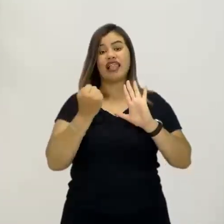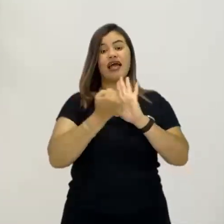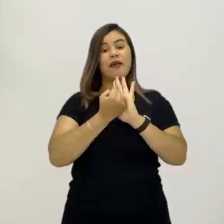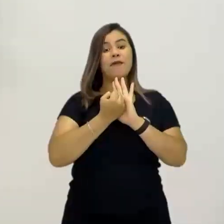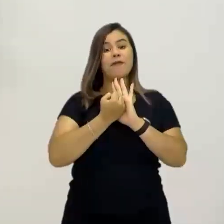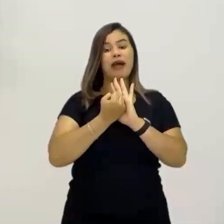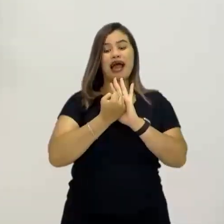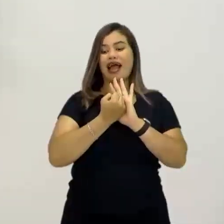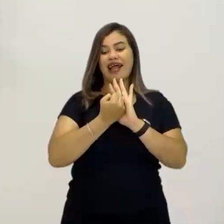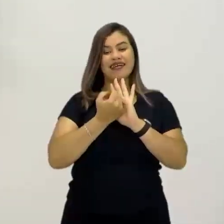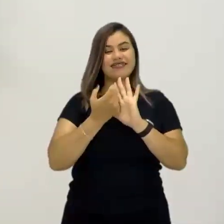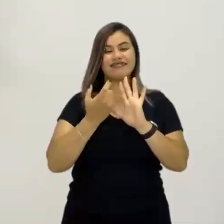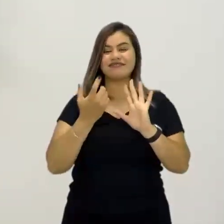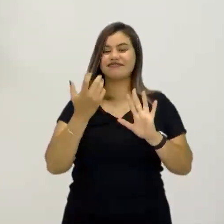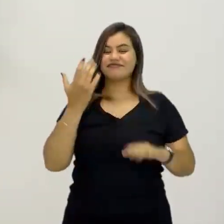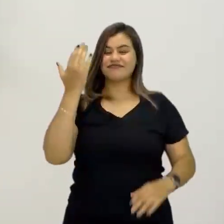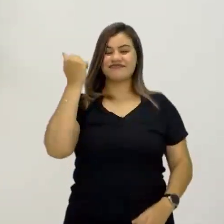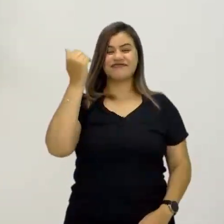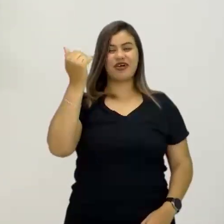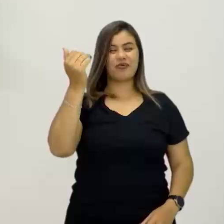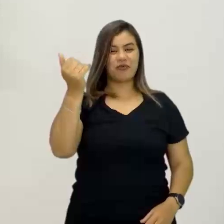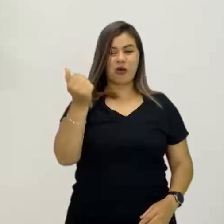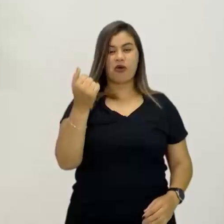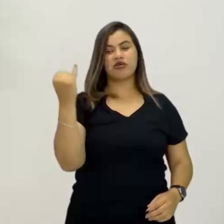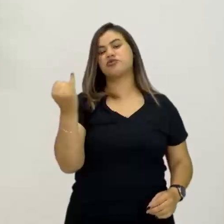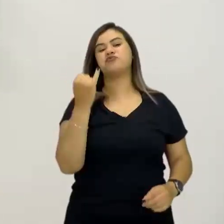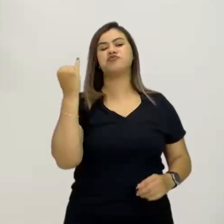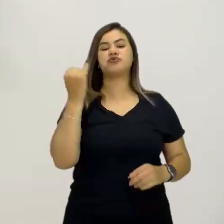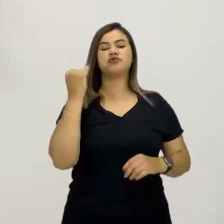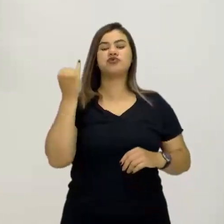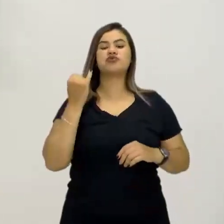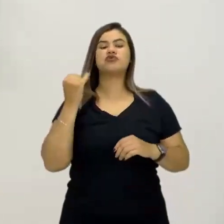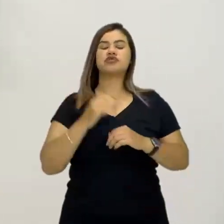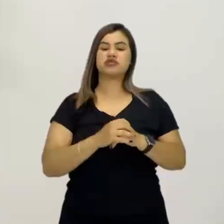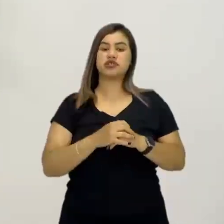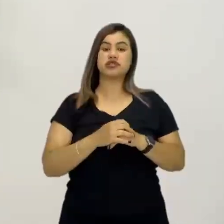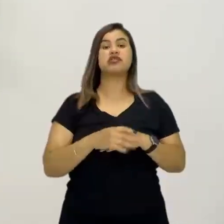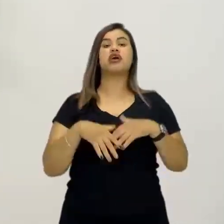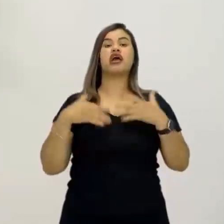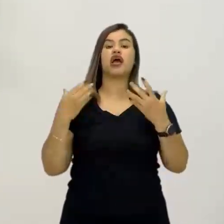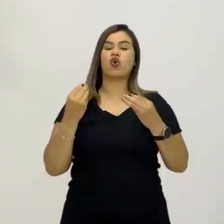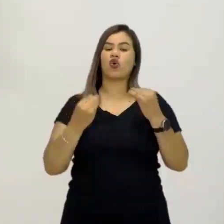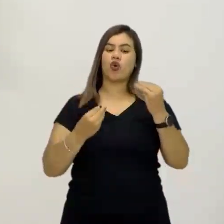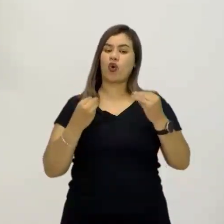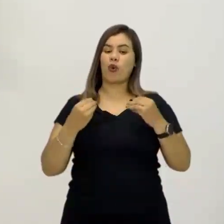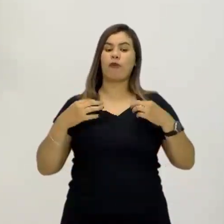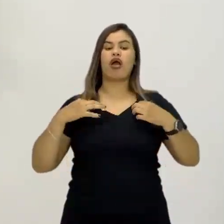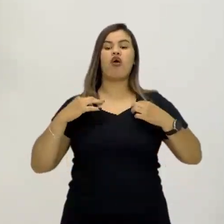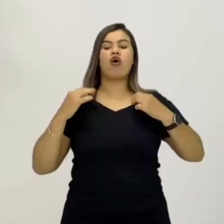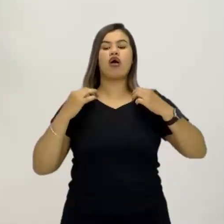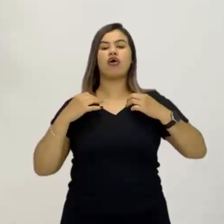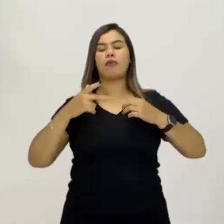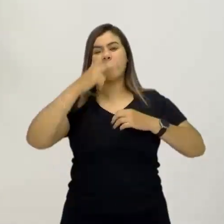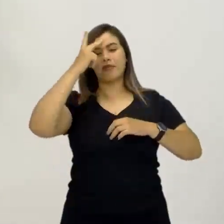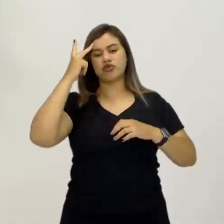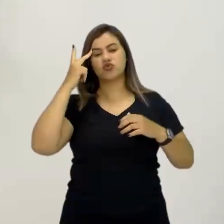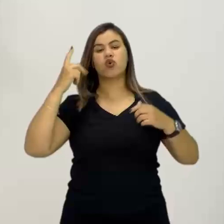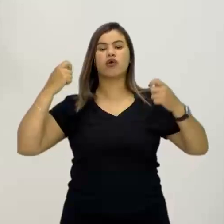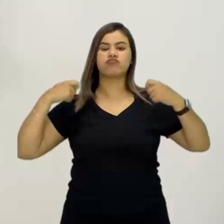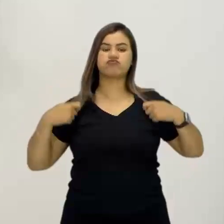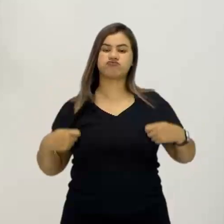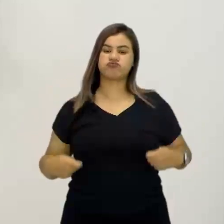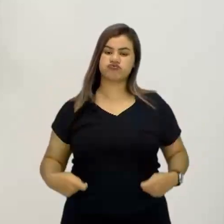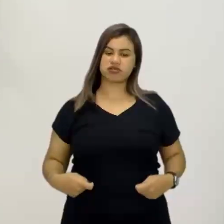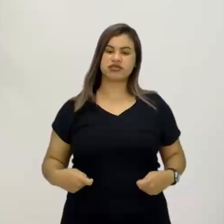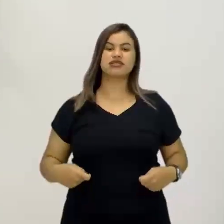camiseta, assim, uma marca muito importante. E eu só me relaciono com pessoas que têm essa camiseta, se é que vocês me